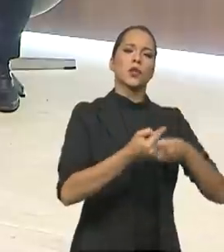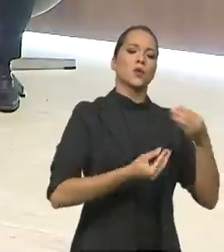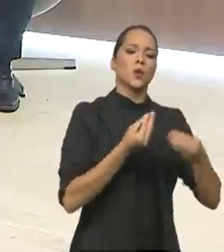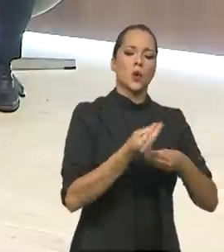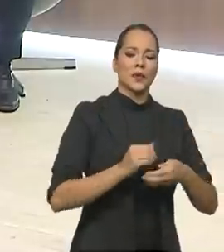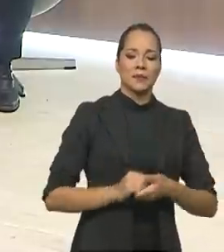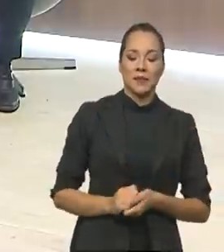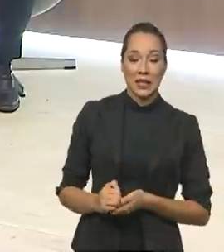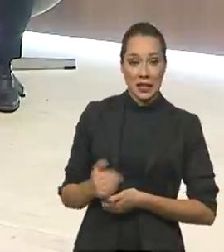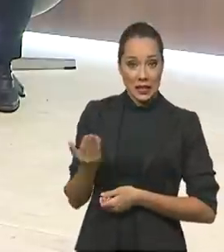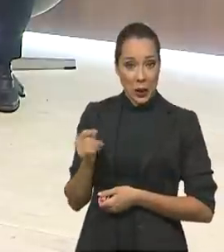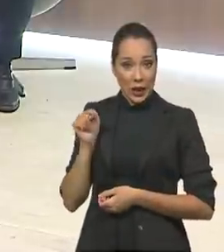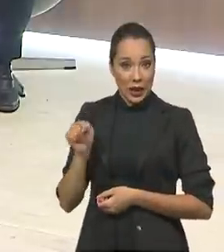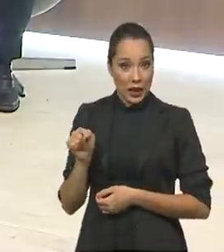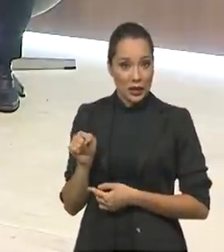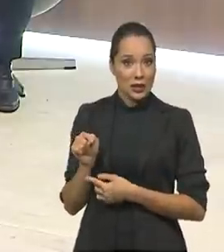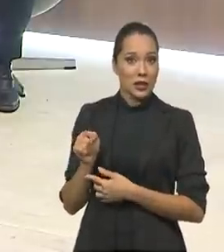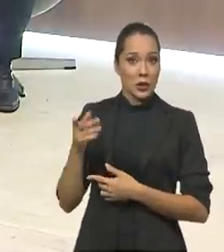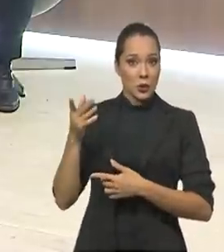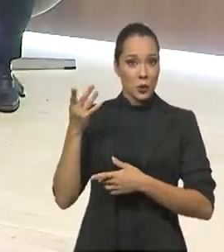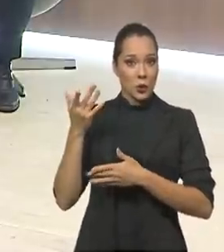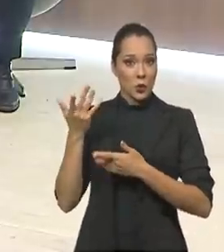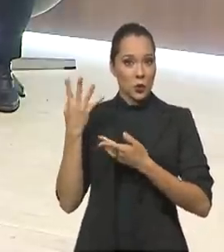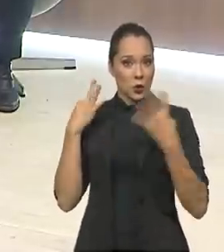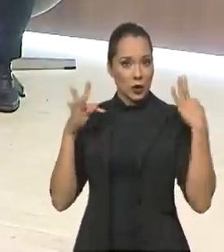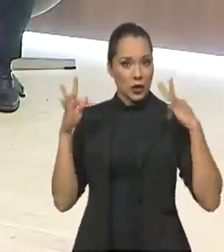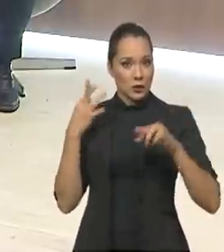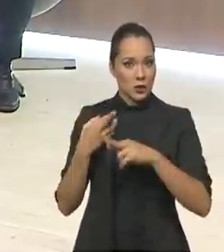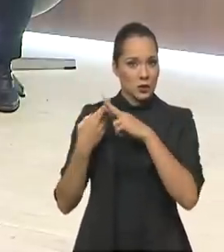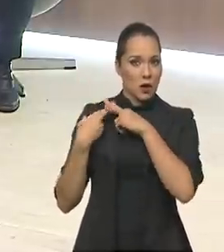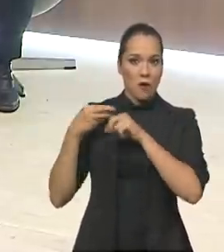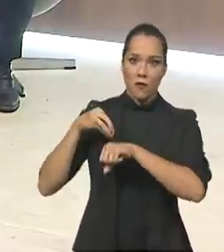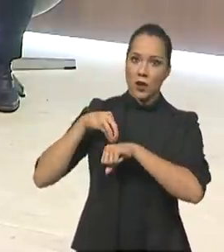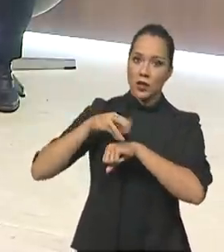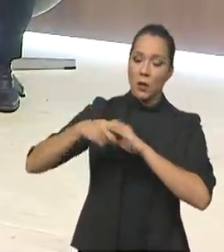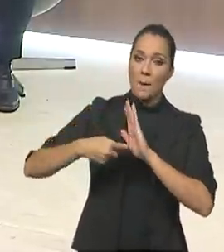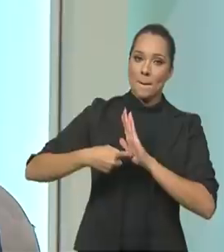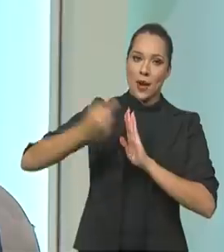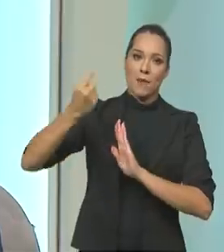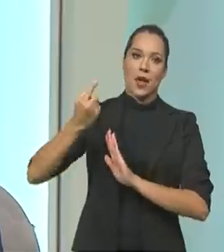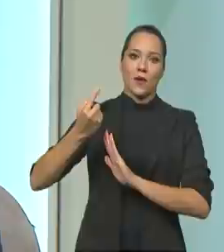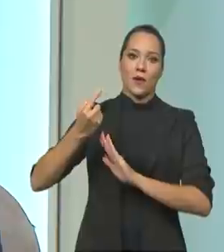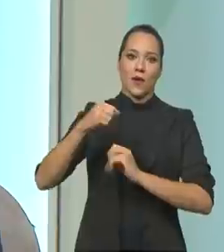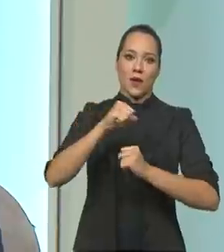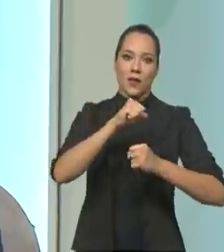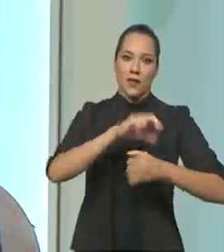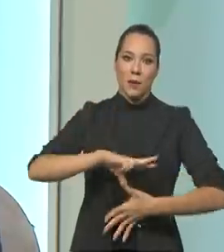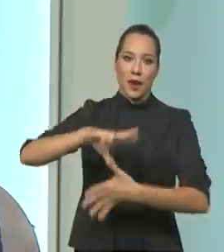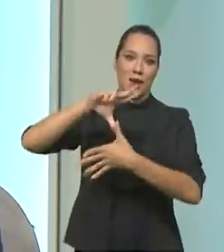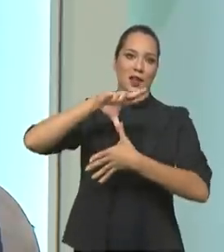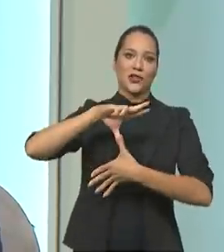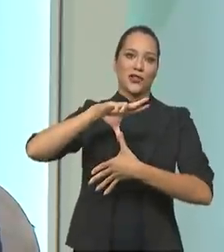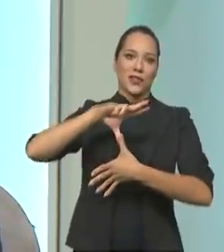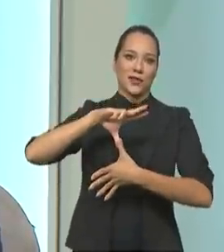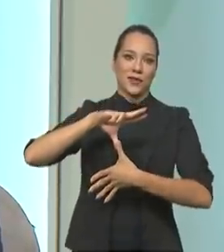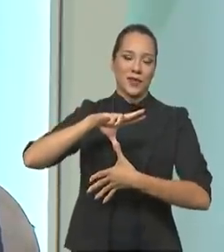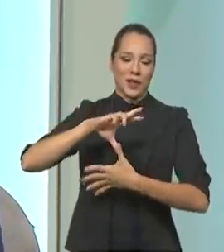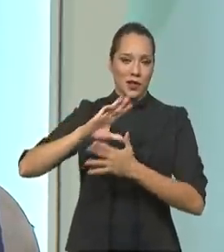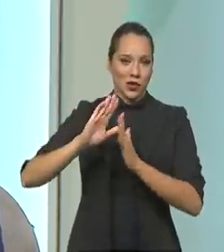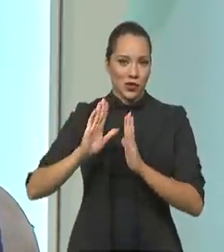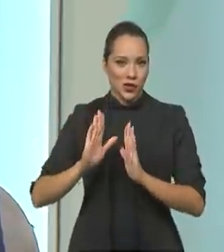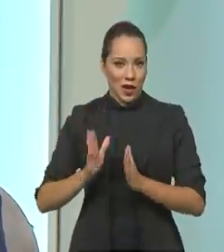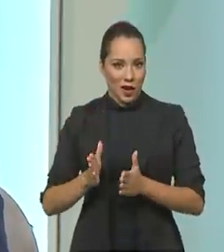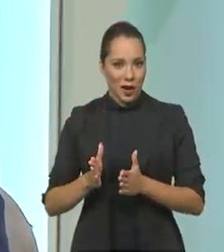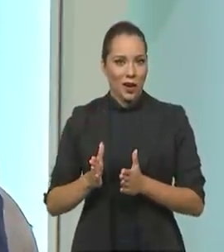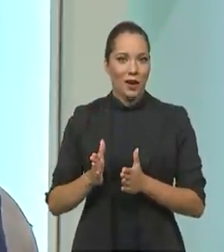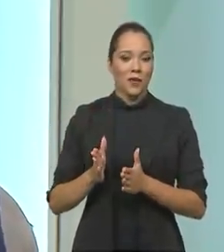sinal, Paulo, isso daí foi um lançamento, que foi o primeiro na América Latina, que foram